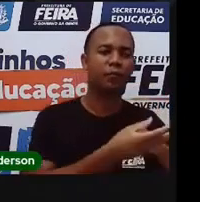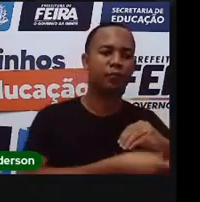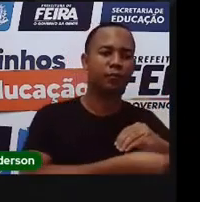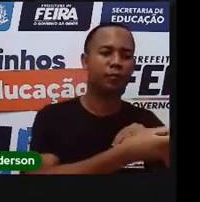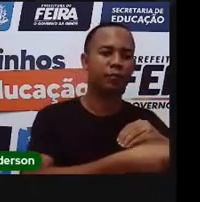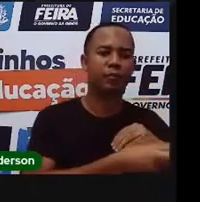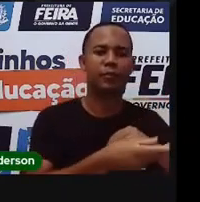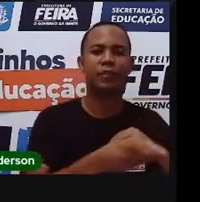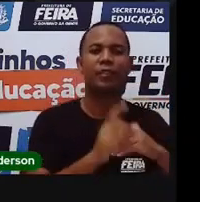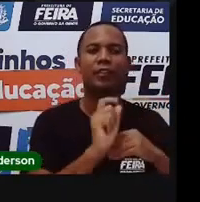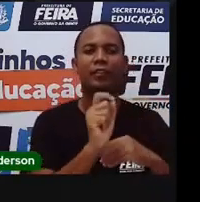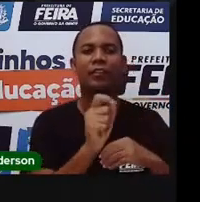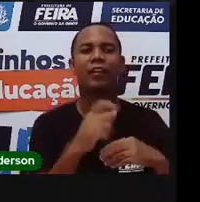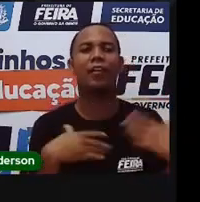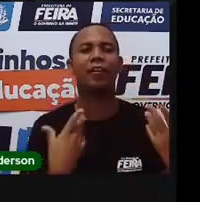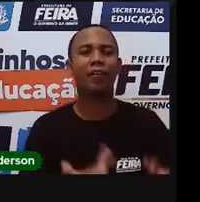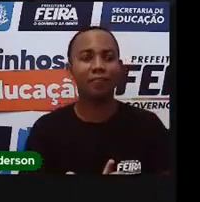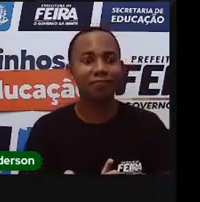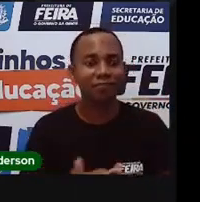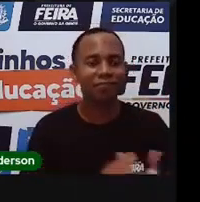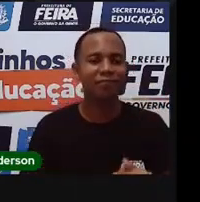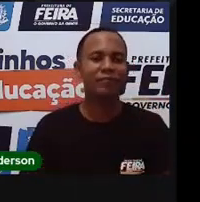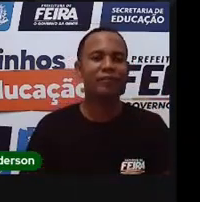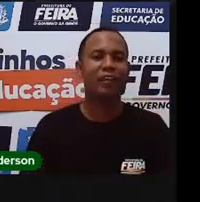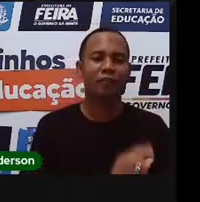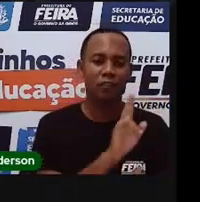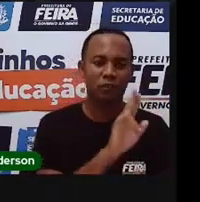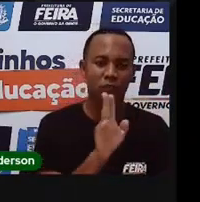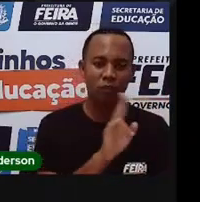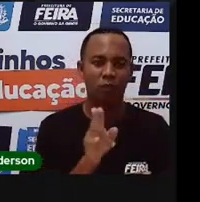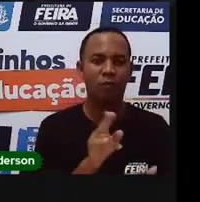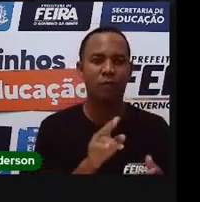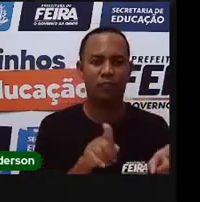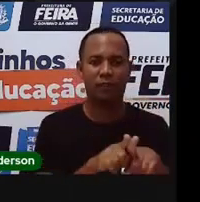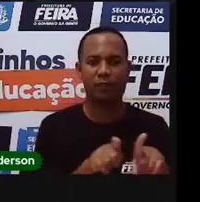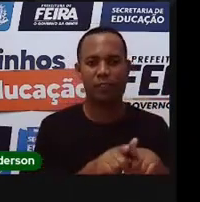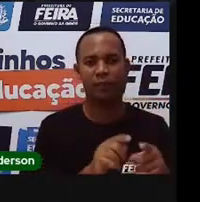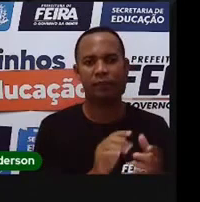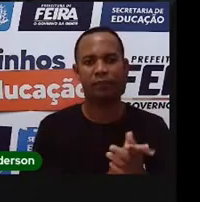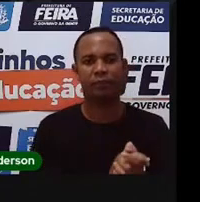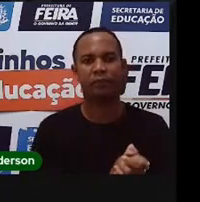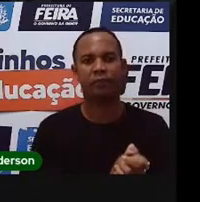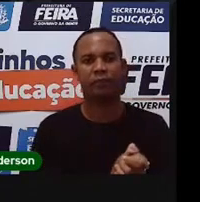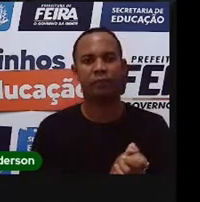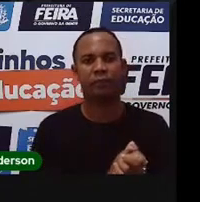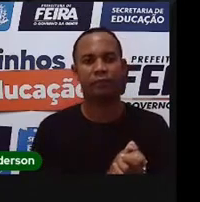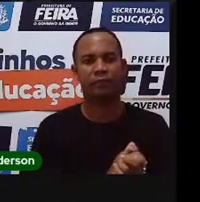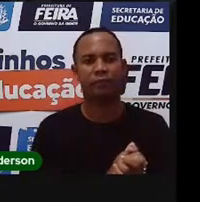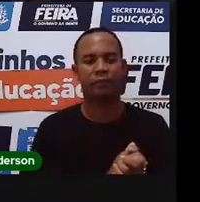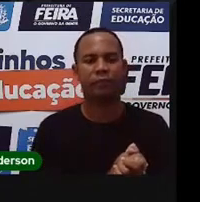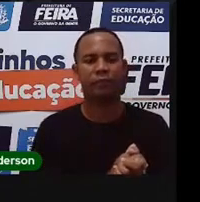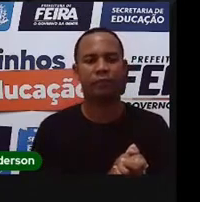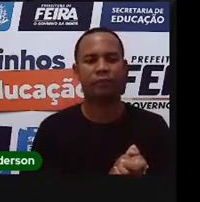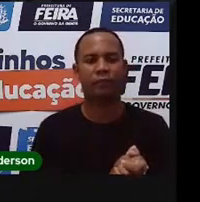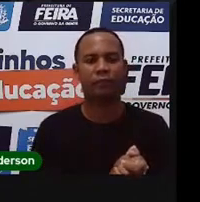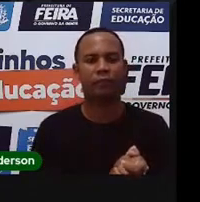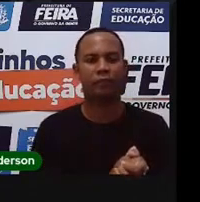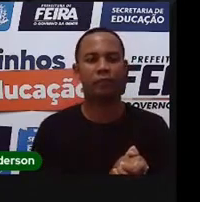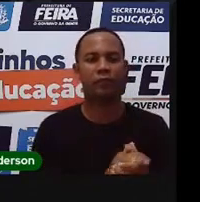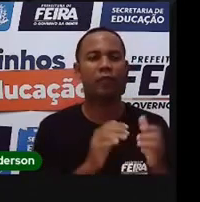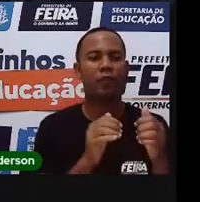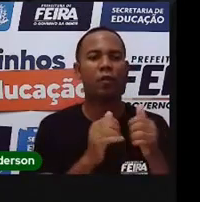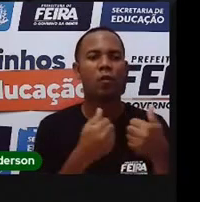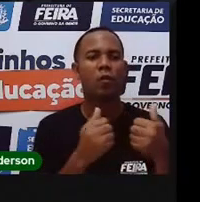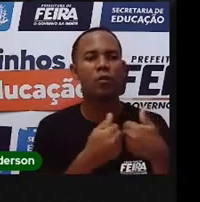encomendas. Quem é que entrega encomenda na sua casa? E pra quem não sabe o que é transporte coletivo, tá? É um